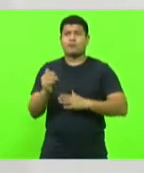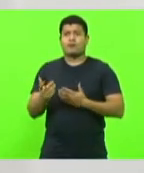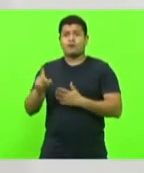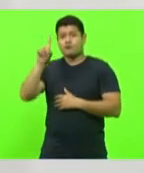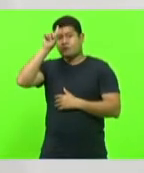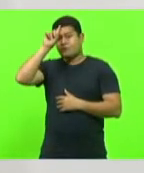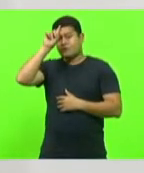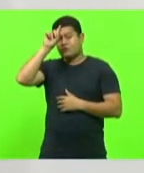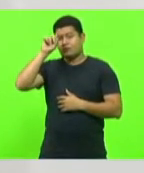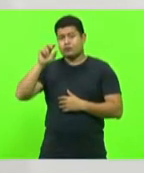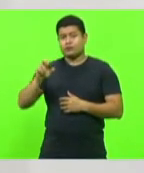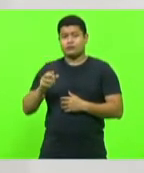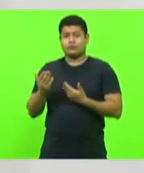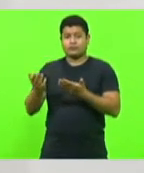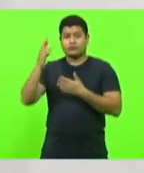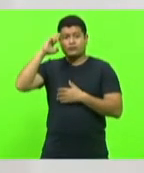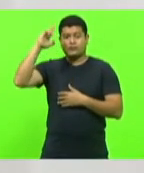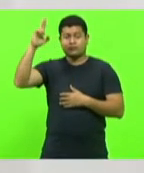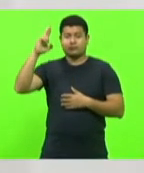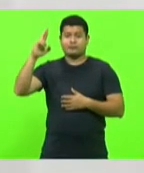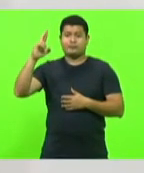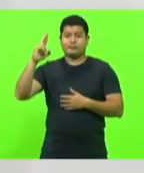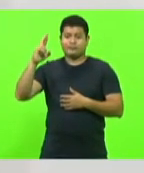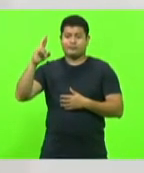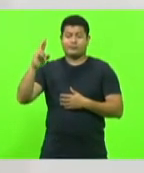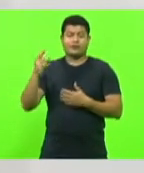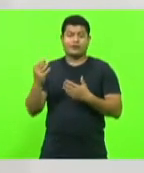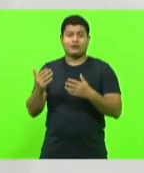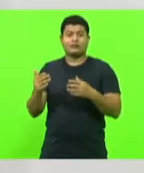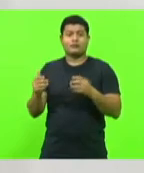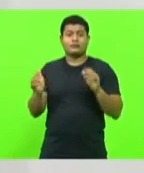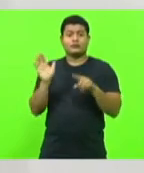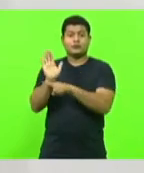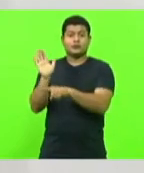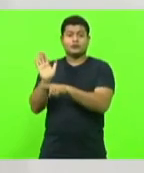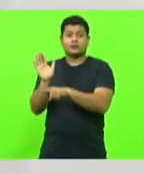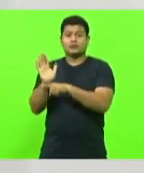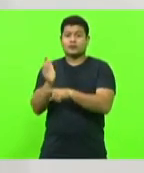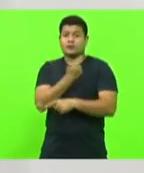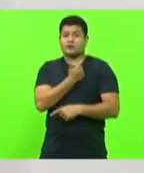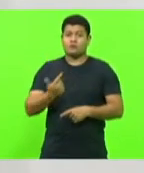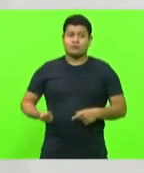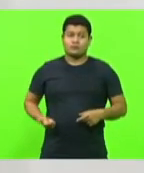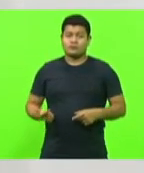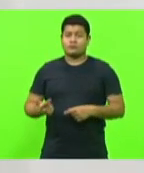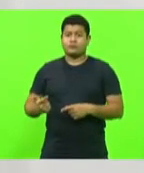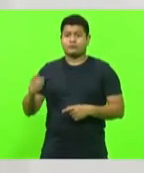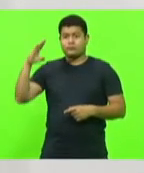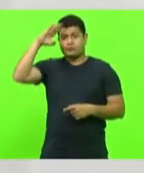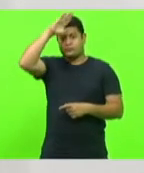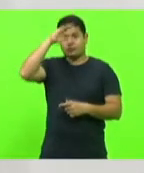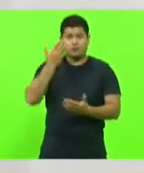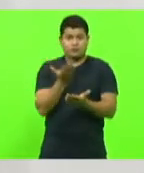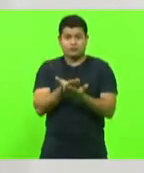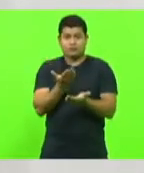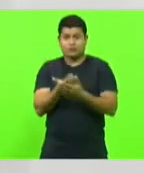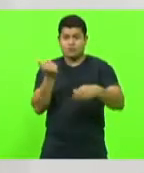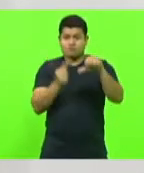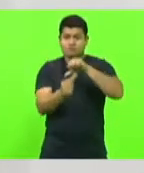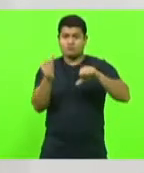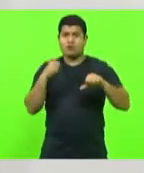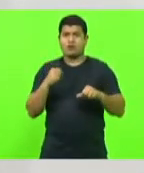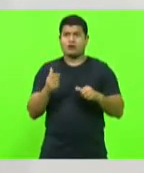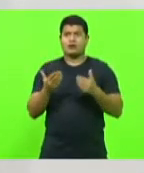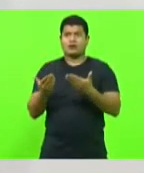que servia ao governo Bolsonaro com estudos adulterados sobre a